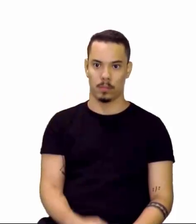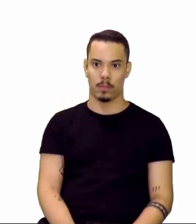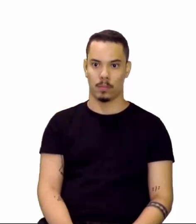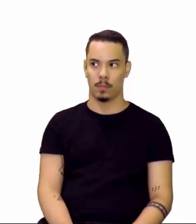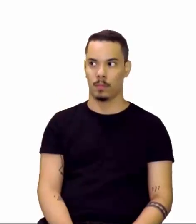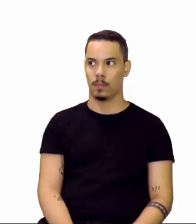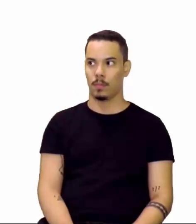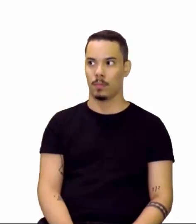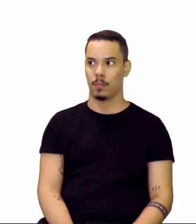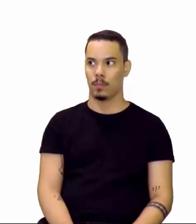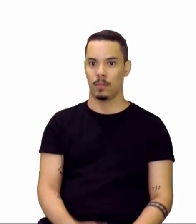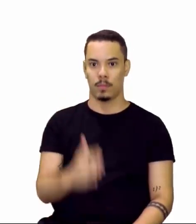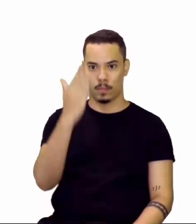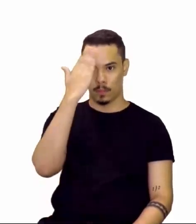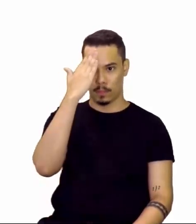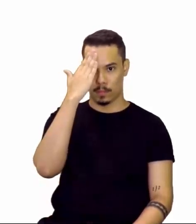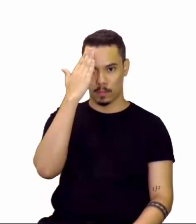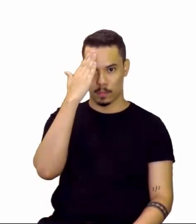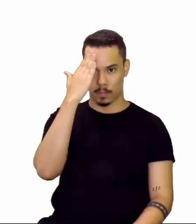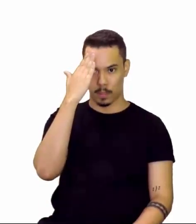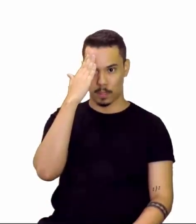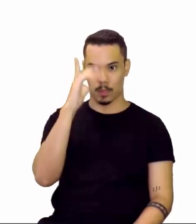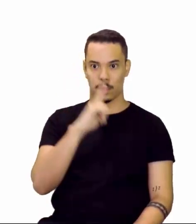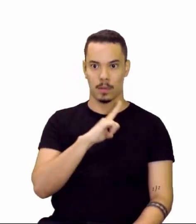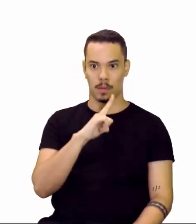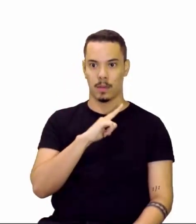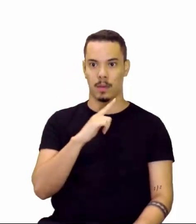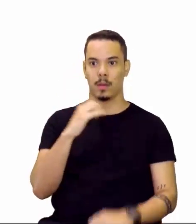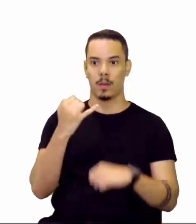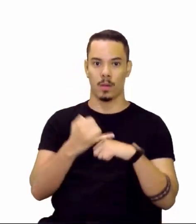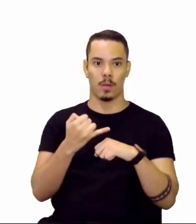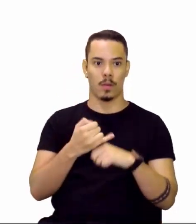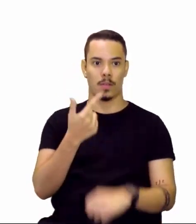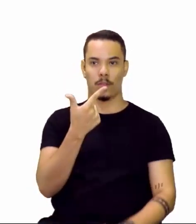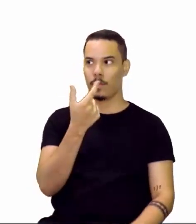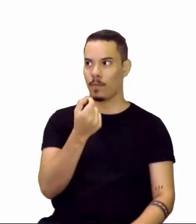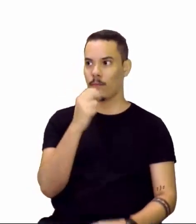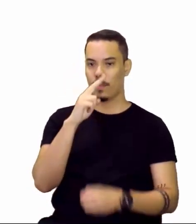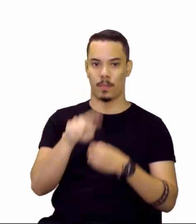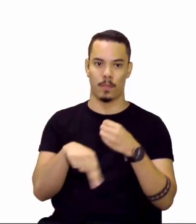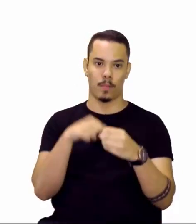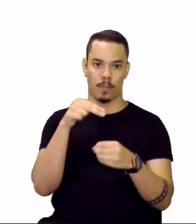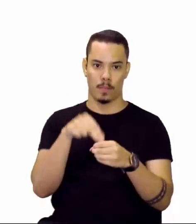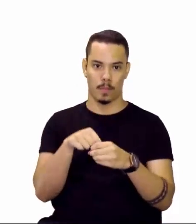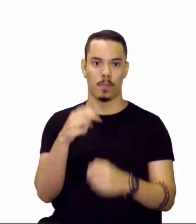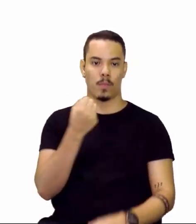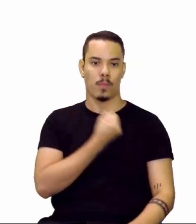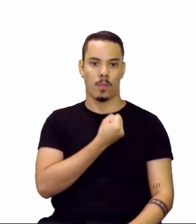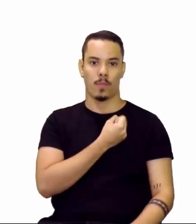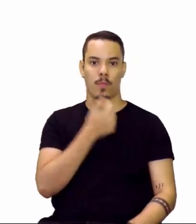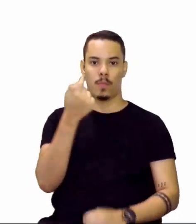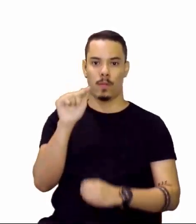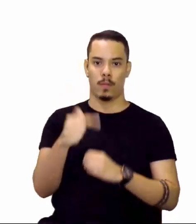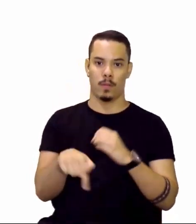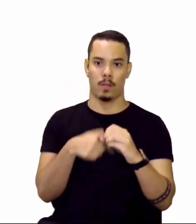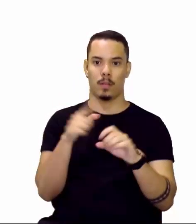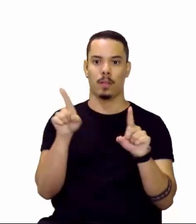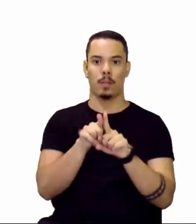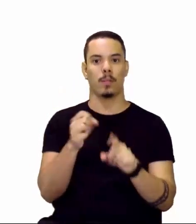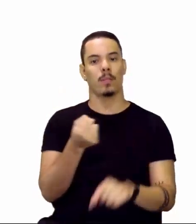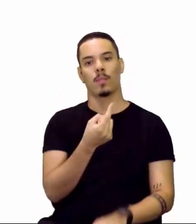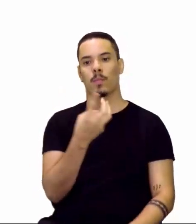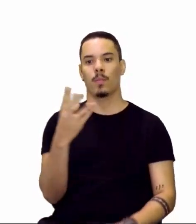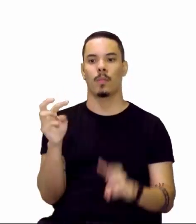Sabendo-se que o íon possui 20 nêutrons, o número atômico e o número de